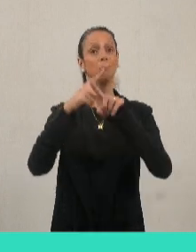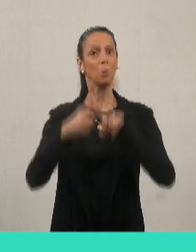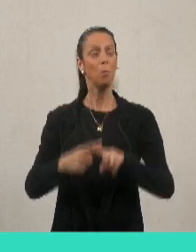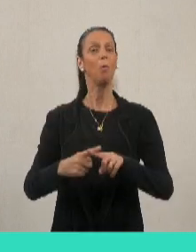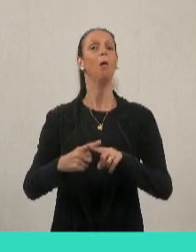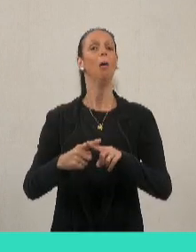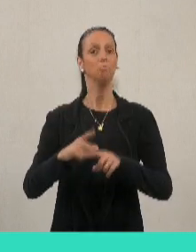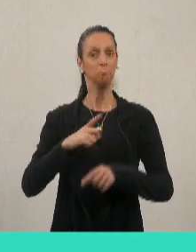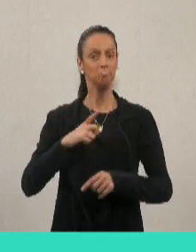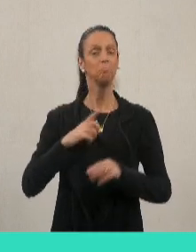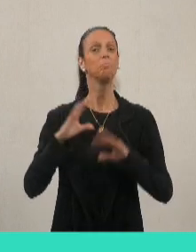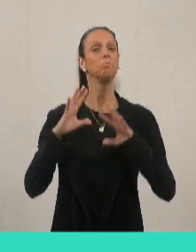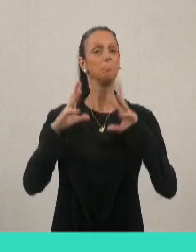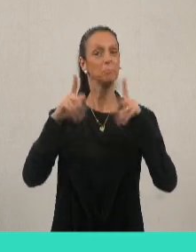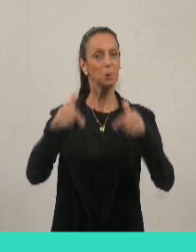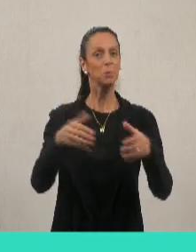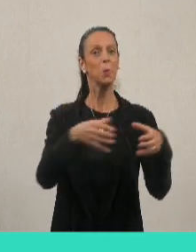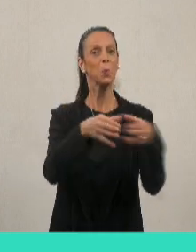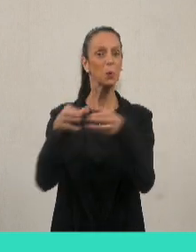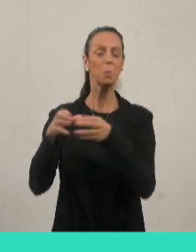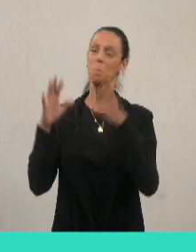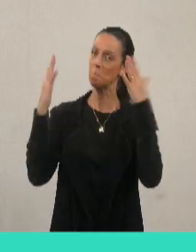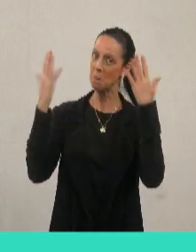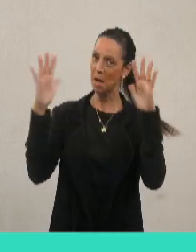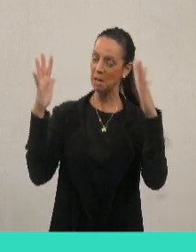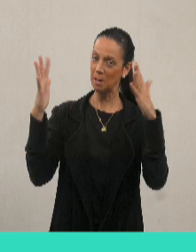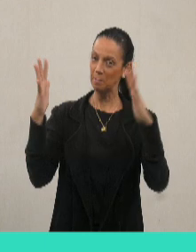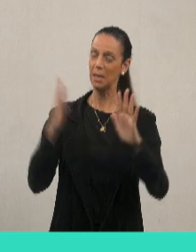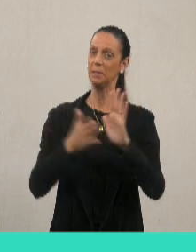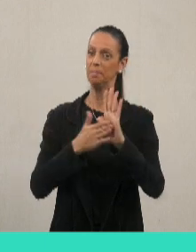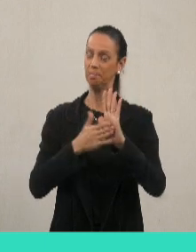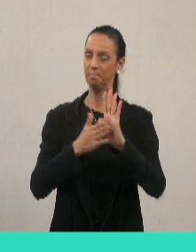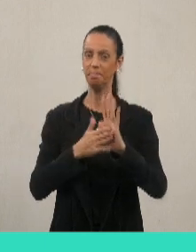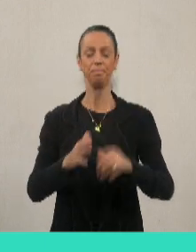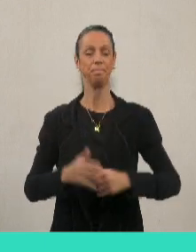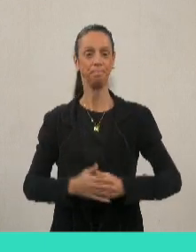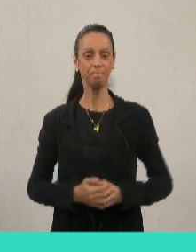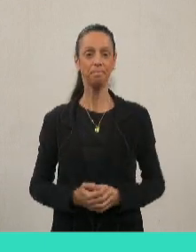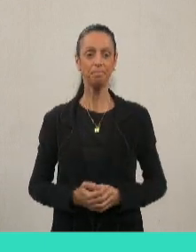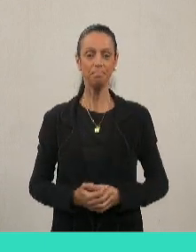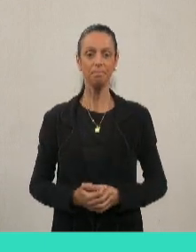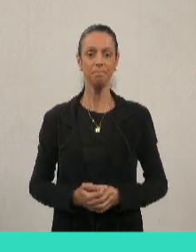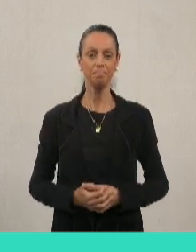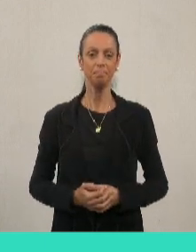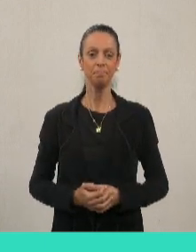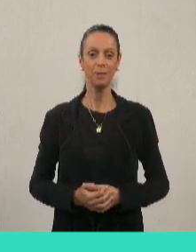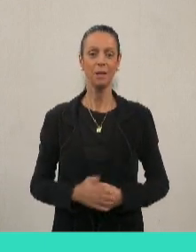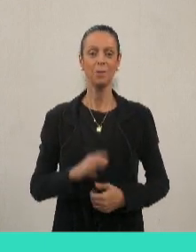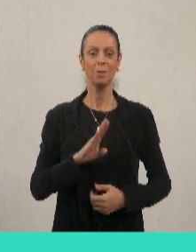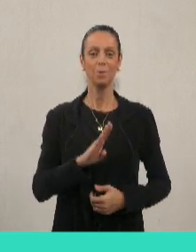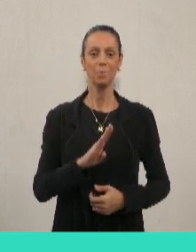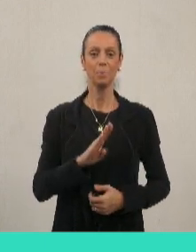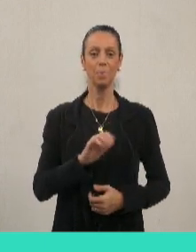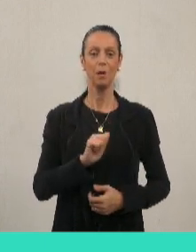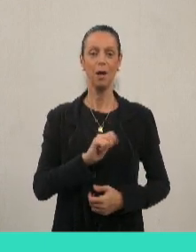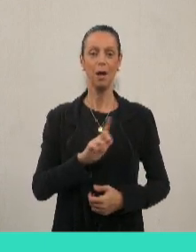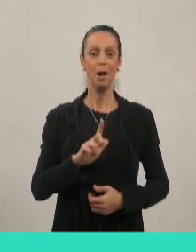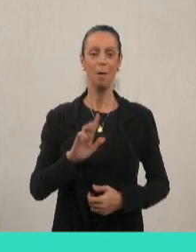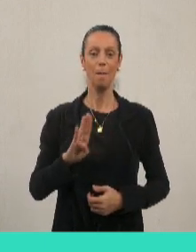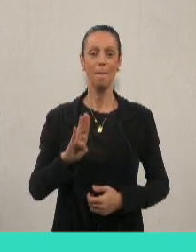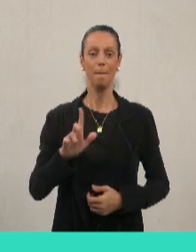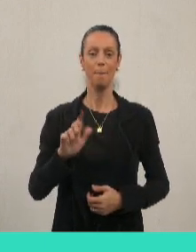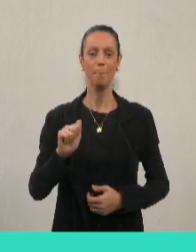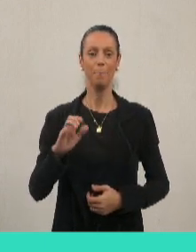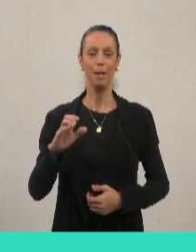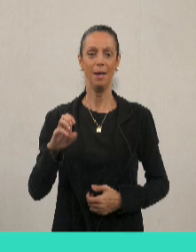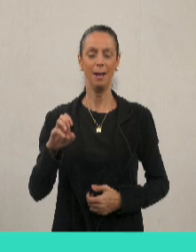Parabéns ali a toda a equipe ali do All Black e também da EFA, que colabora com esse pessoal do Garcia. Aliás, não é só do Garcia,